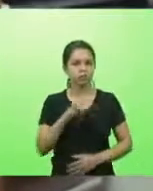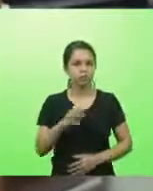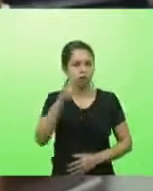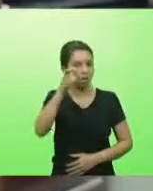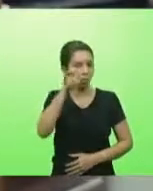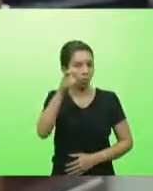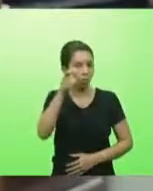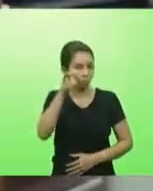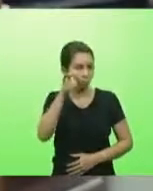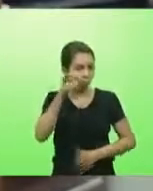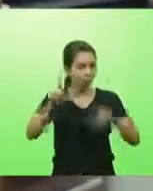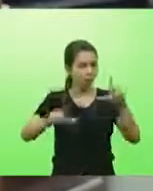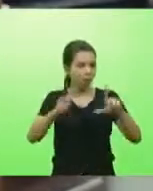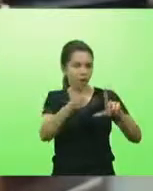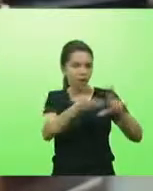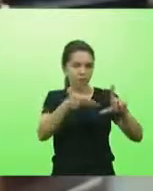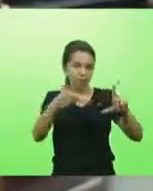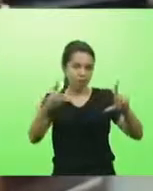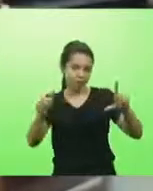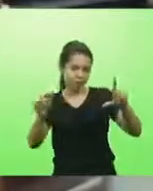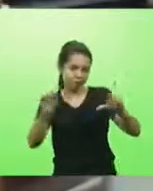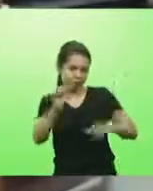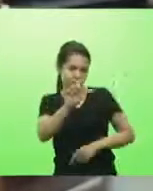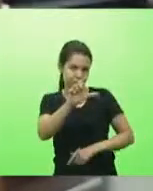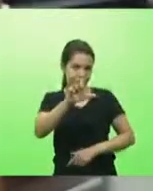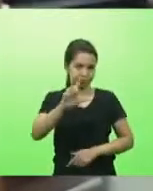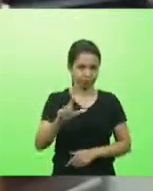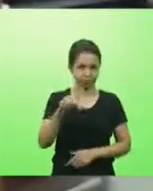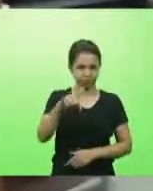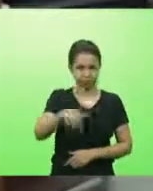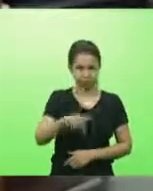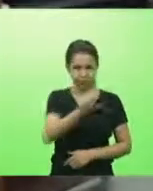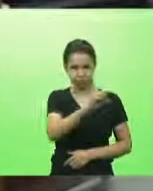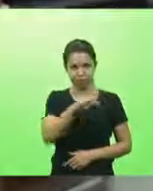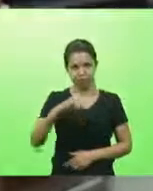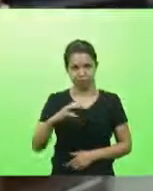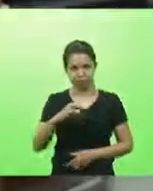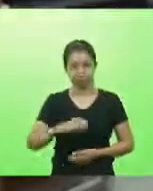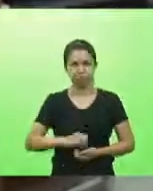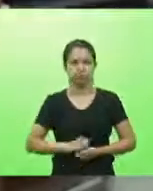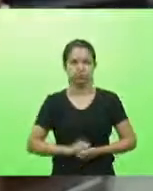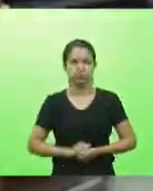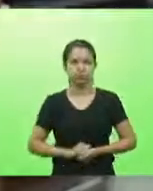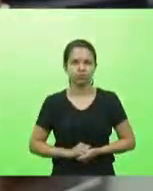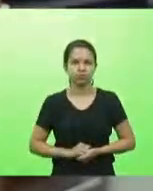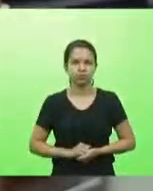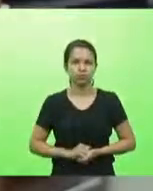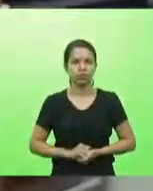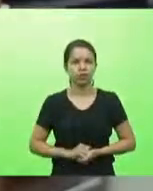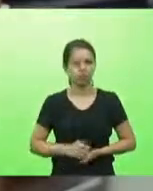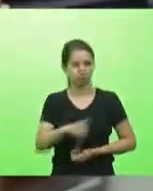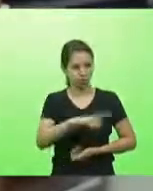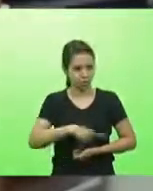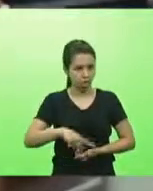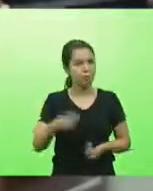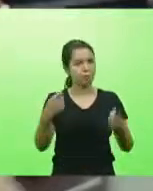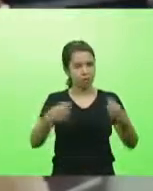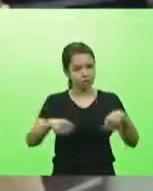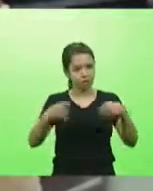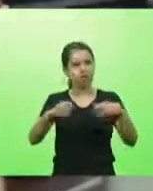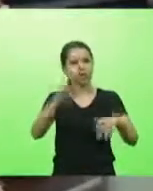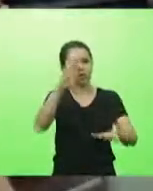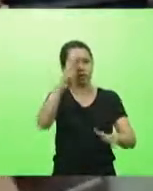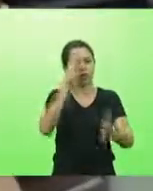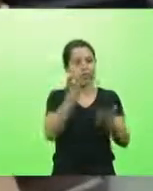digitais da TV Legislativa de Santa Catarina. Nós precisamos acreditar, presidente,